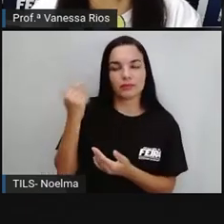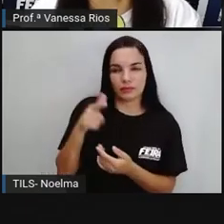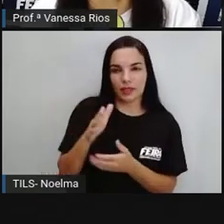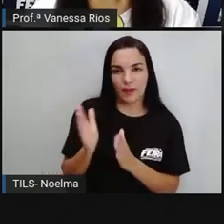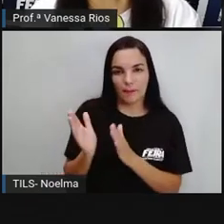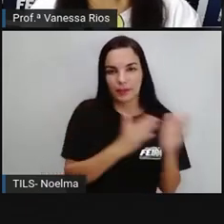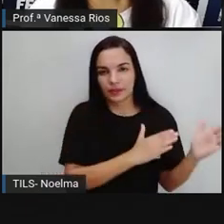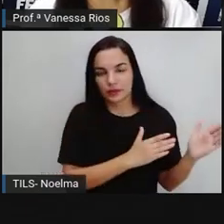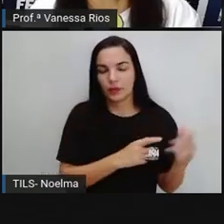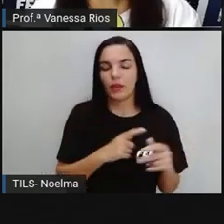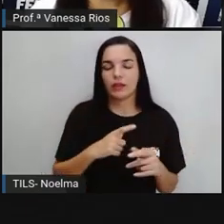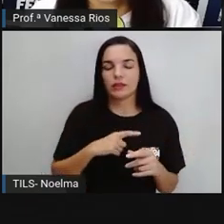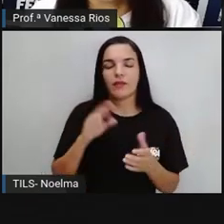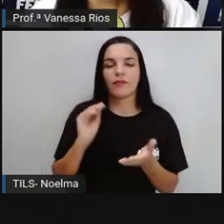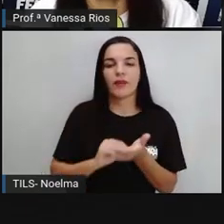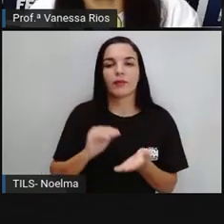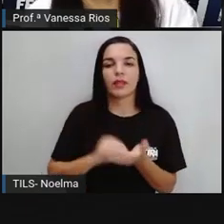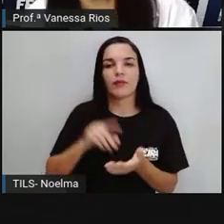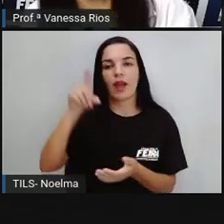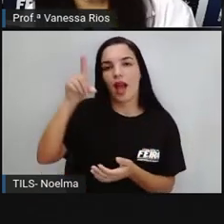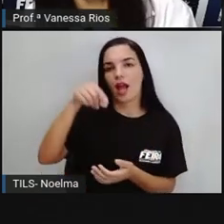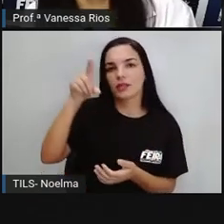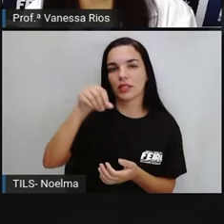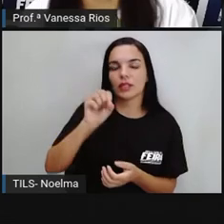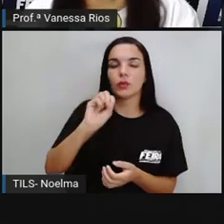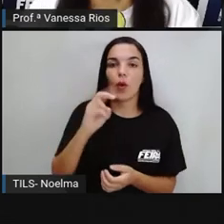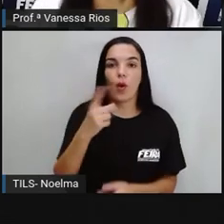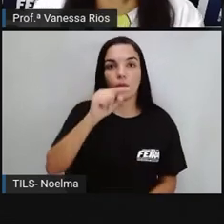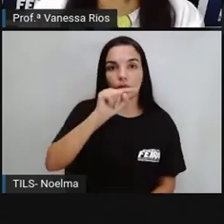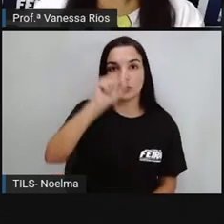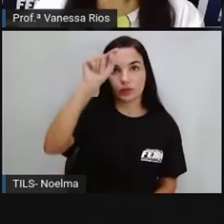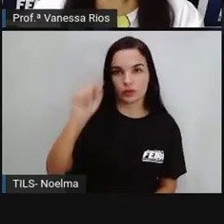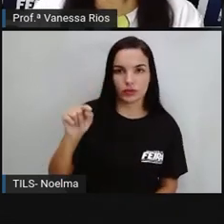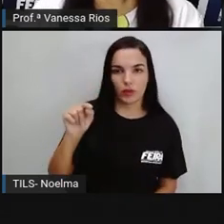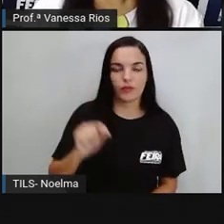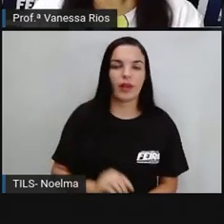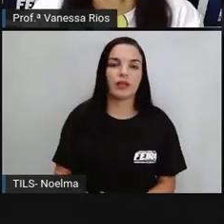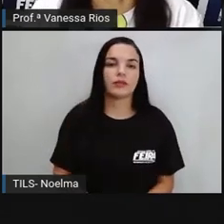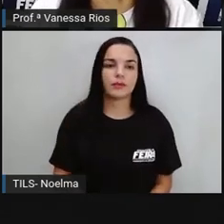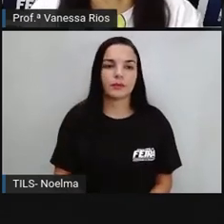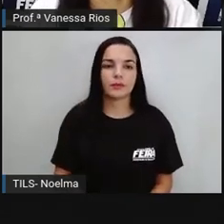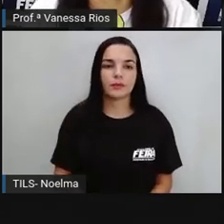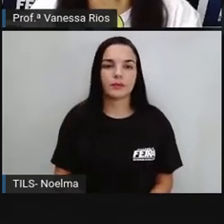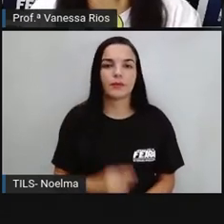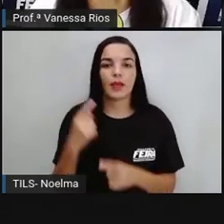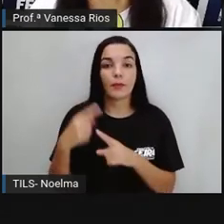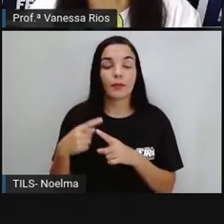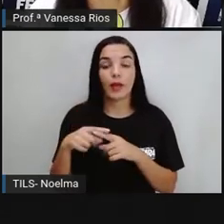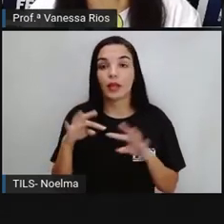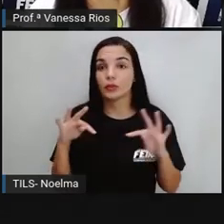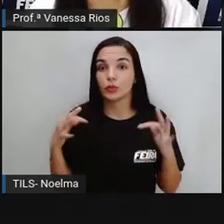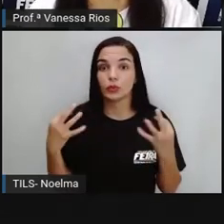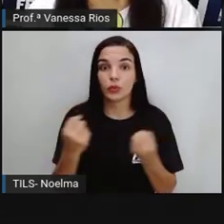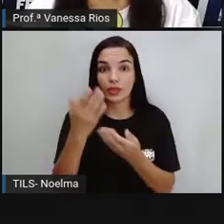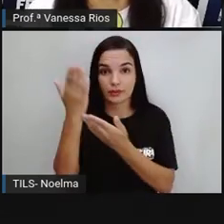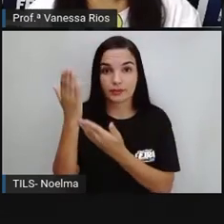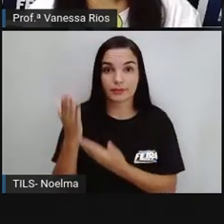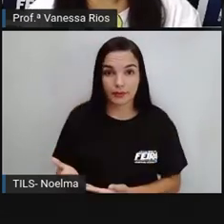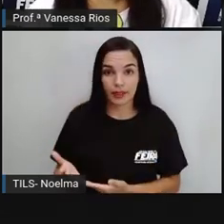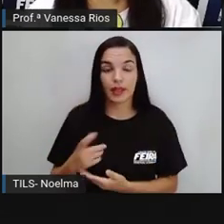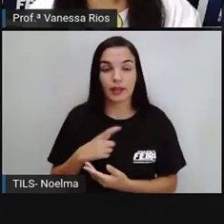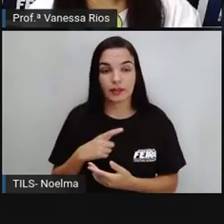faltando os acentos, ou acento agudo, ou acento circunflexo, porque todas as palavras